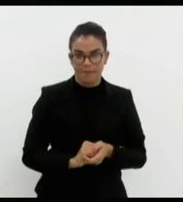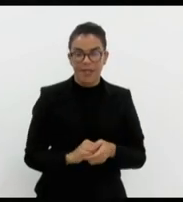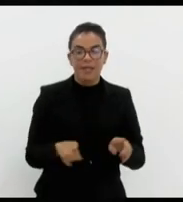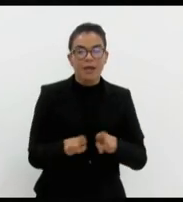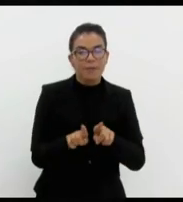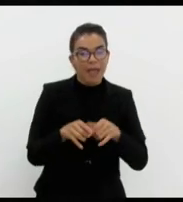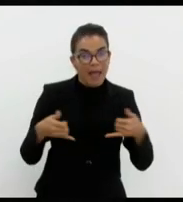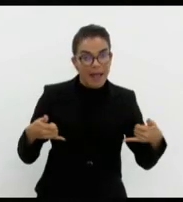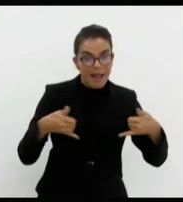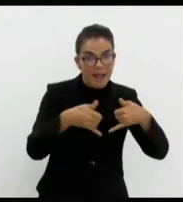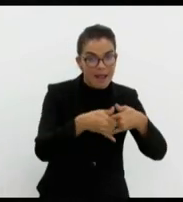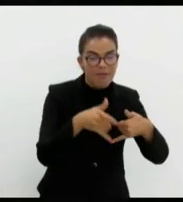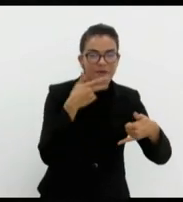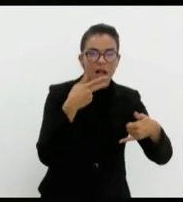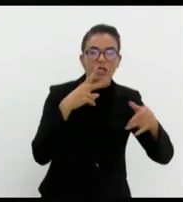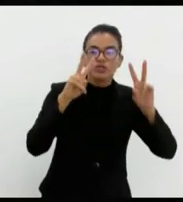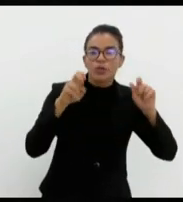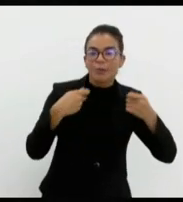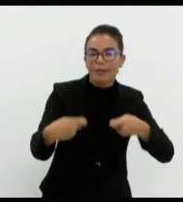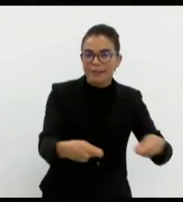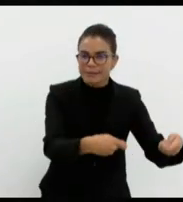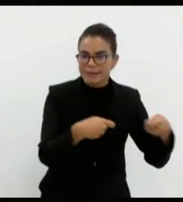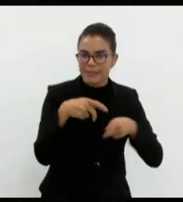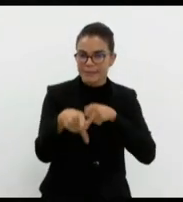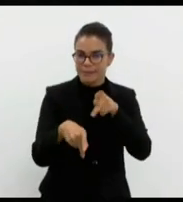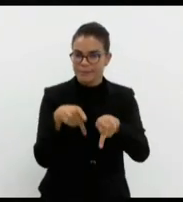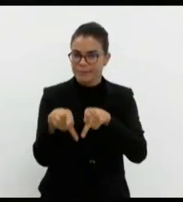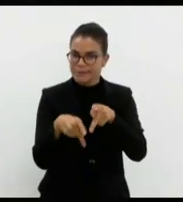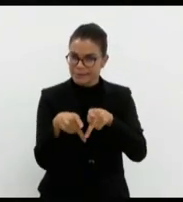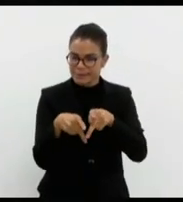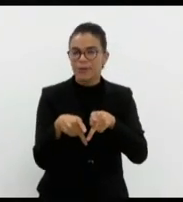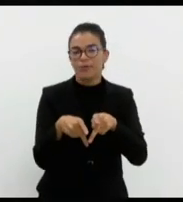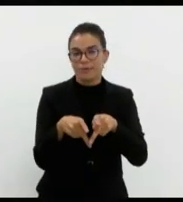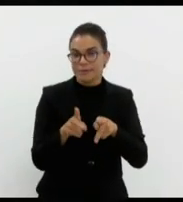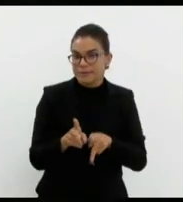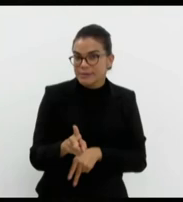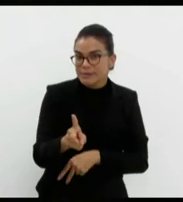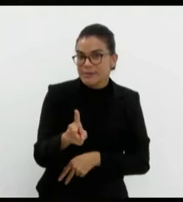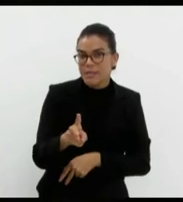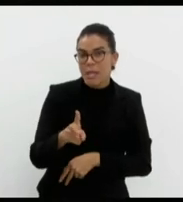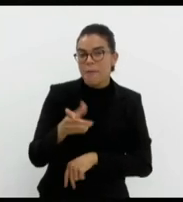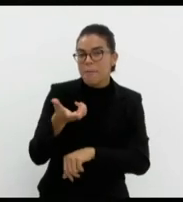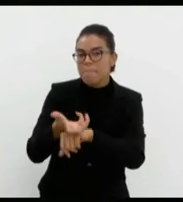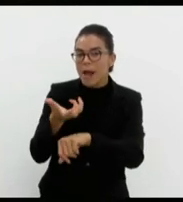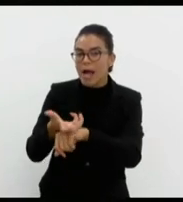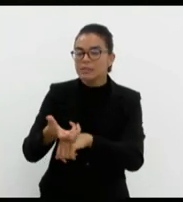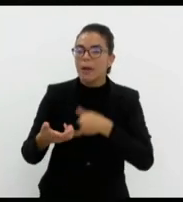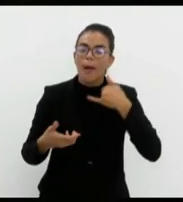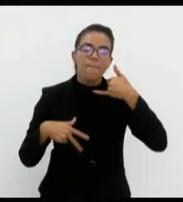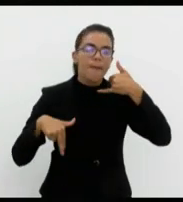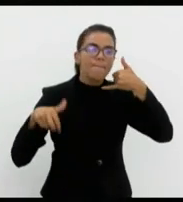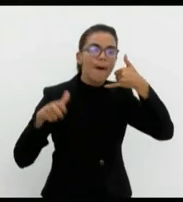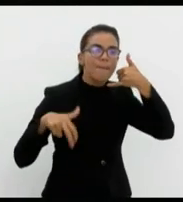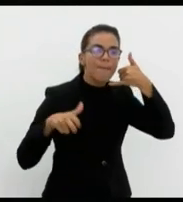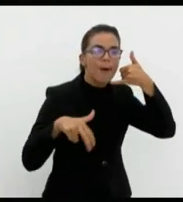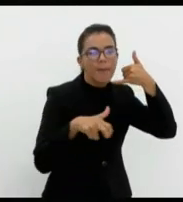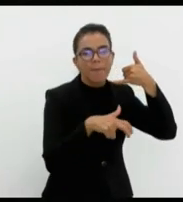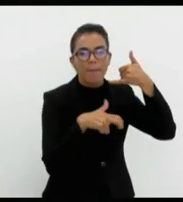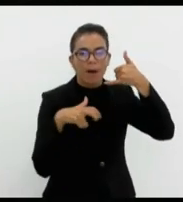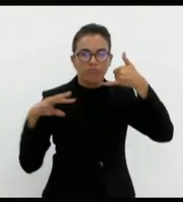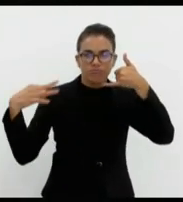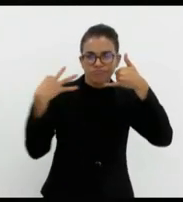mim para tratar sobre demandas da Zona Oeste, muitas vezes realizadas em praças públicas, nas ruas, com o processo da